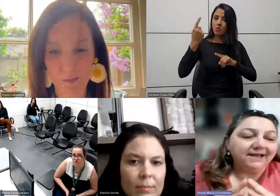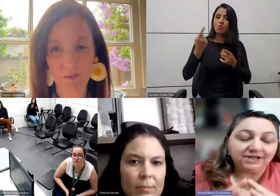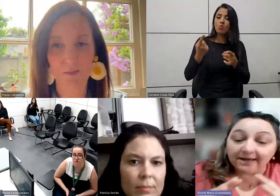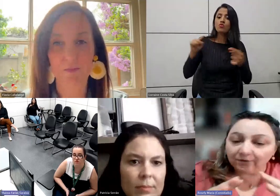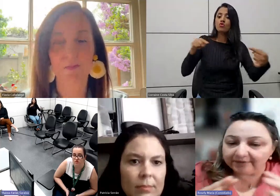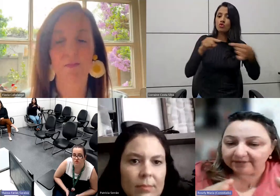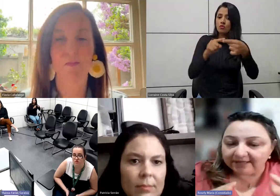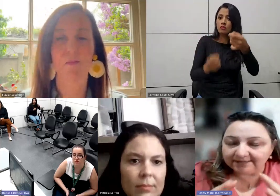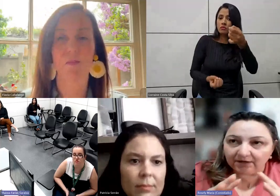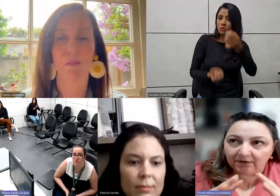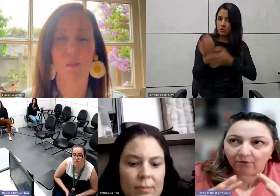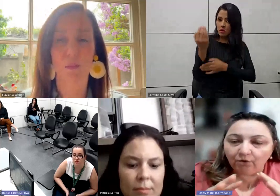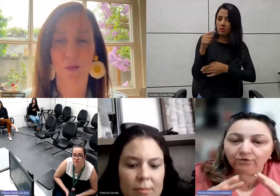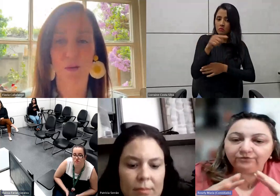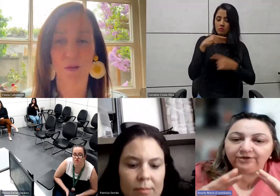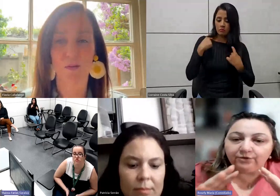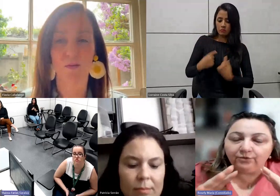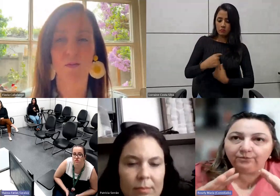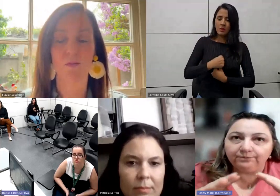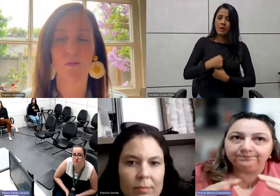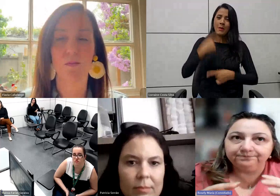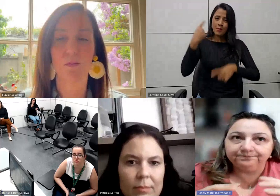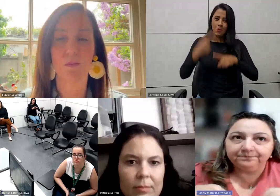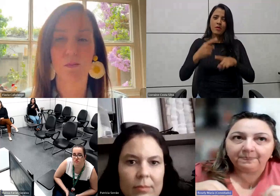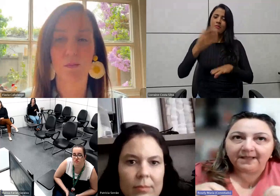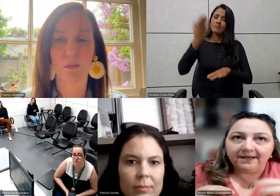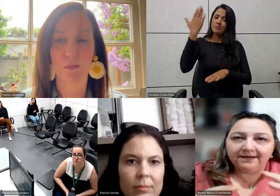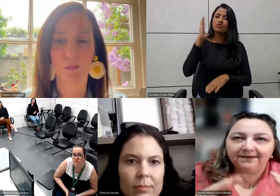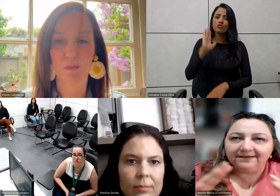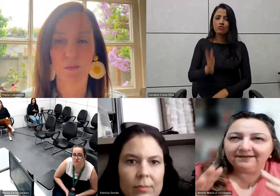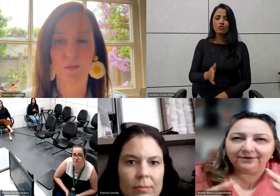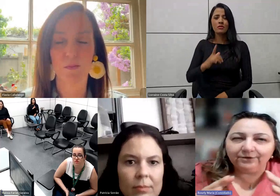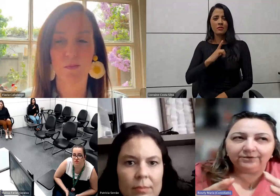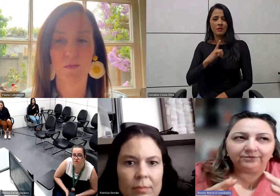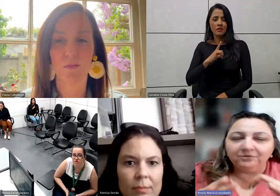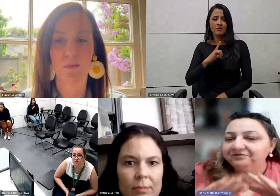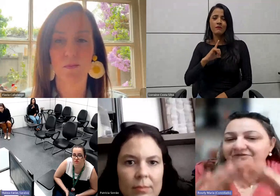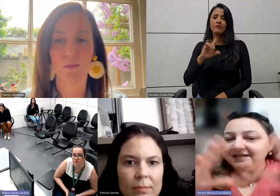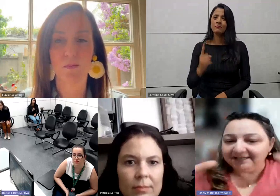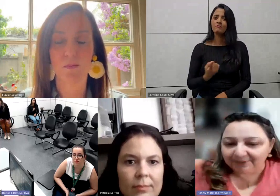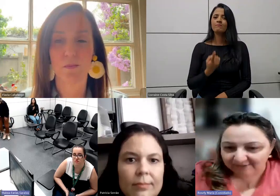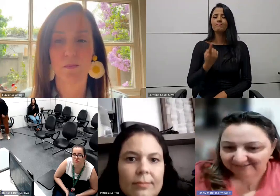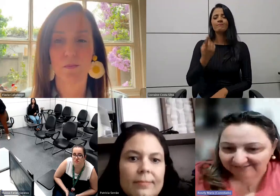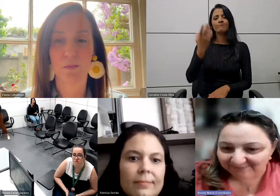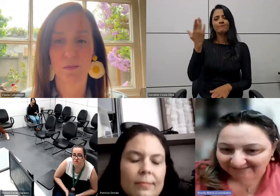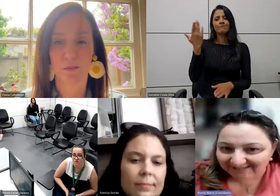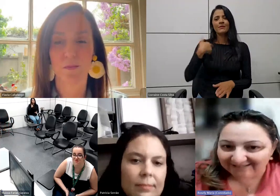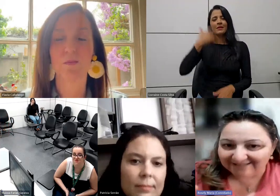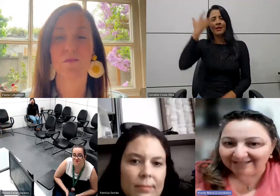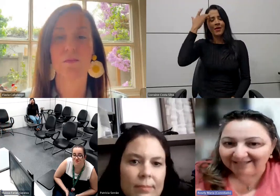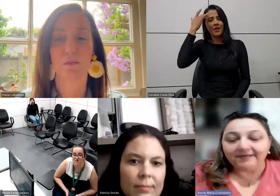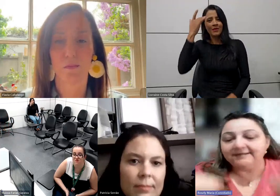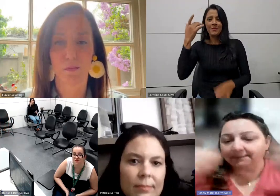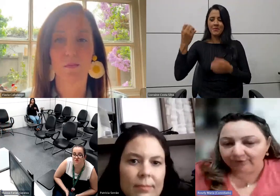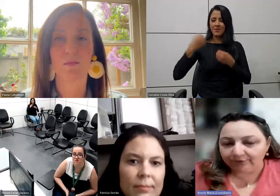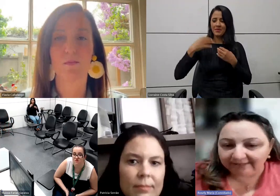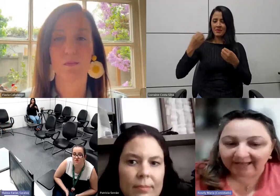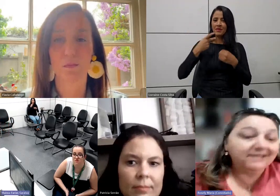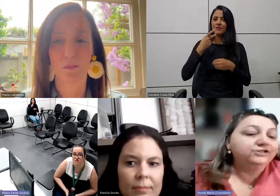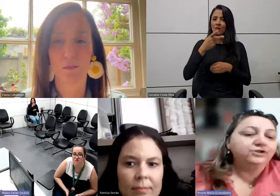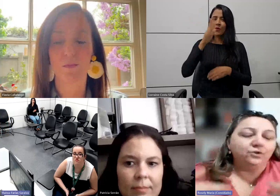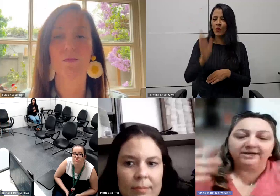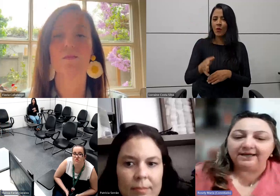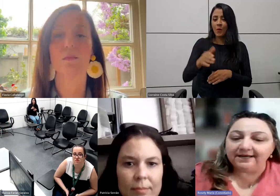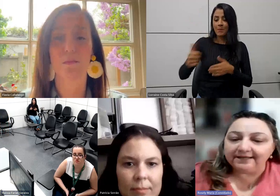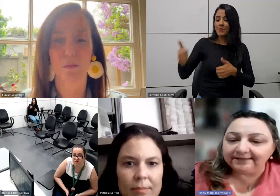Porque já, assim, houve um... um fake news em cima dele, dizendo que ele dá